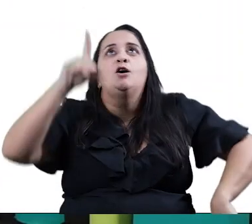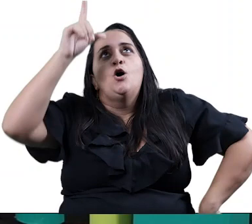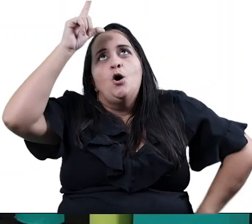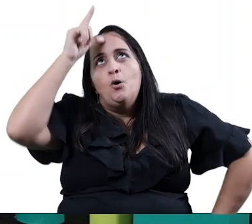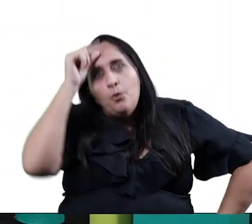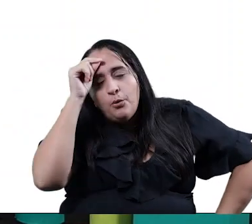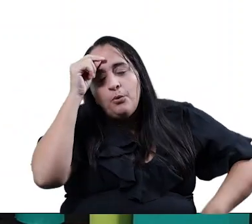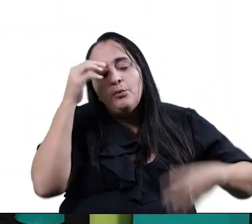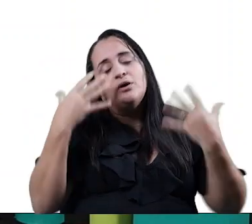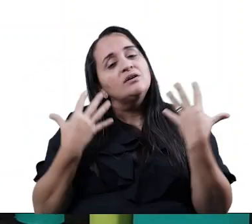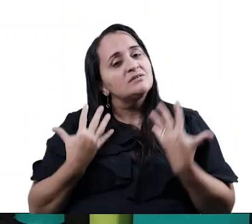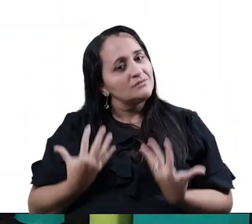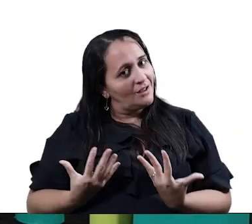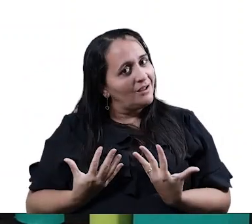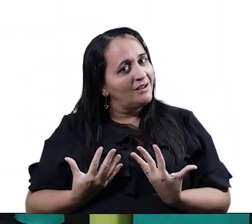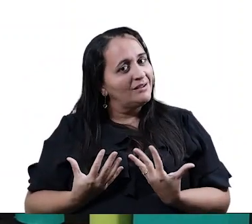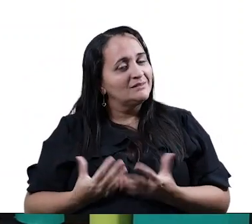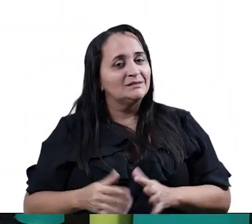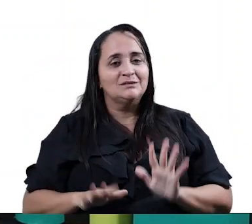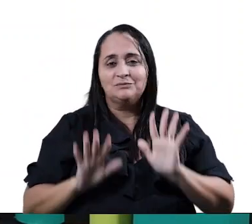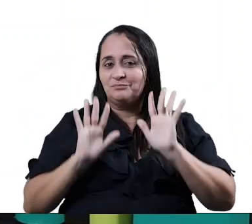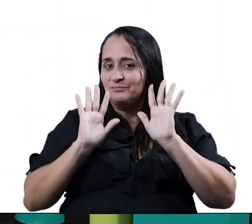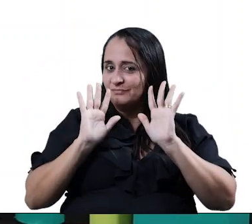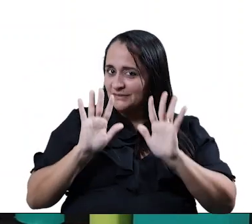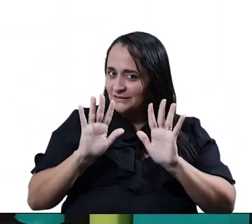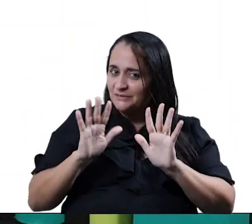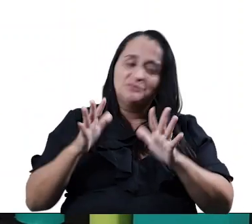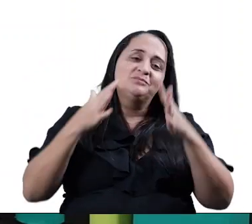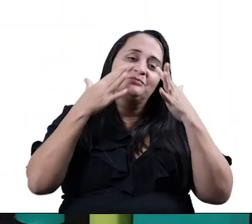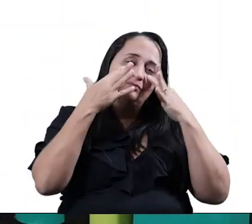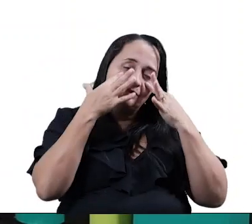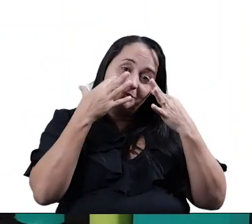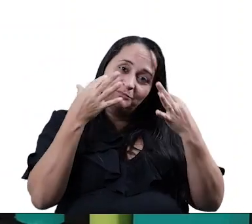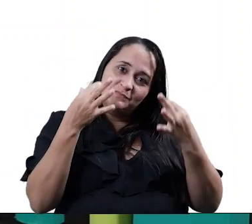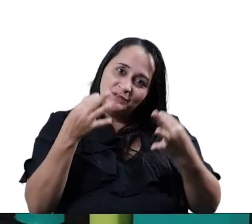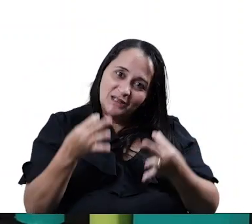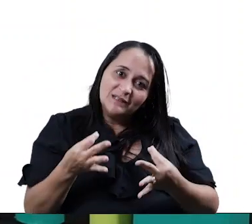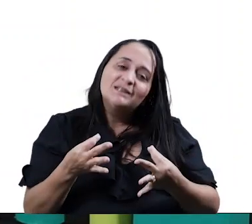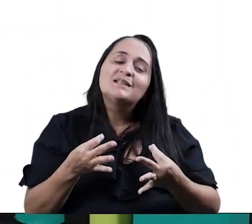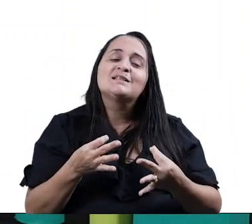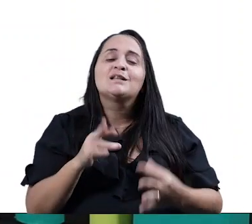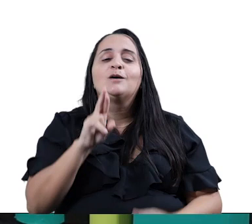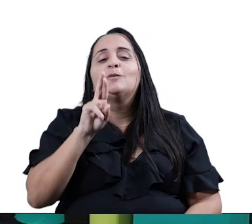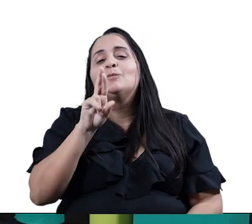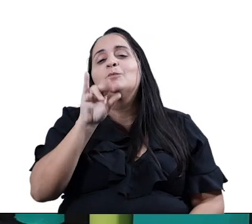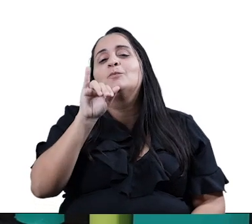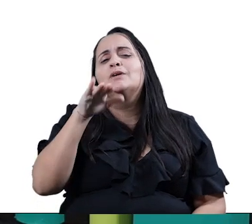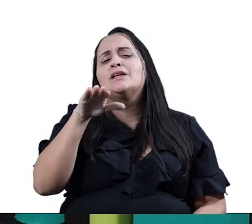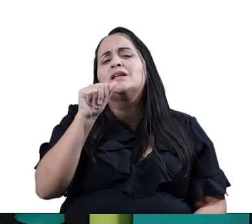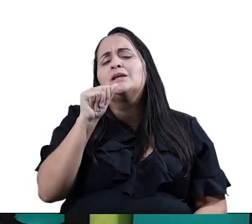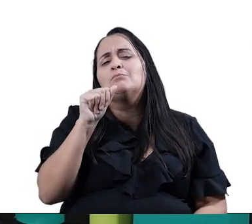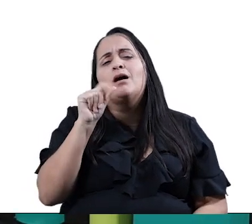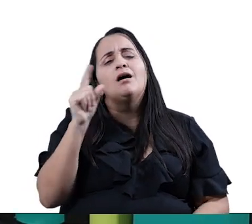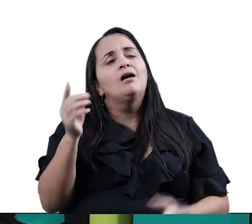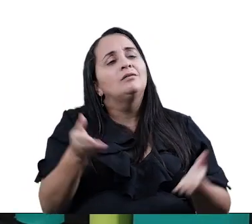Ficaram sem fôlego? Bom, vamos prestar atenção agora nas rimas desta canção